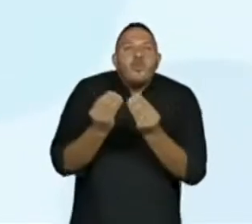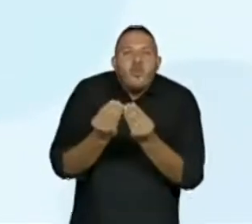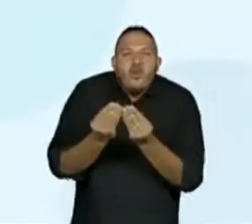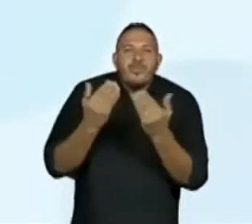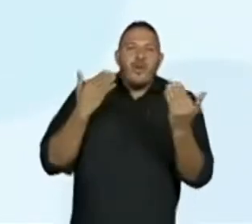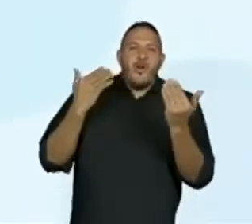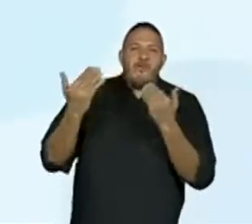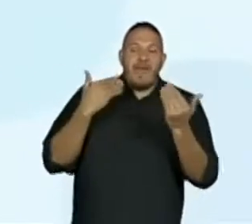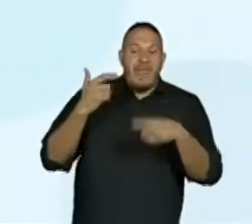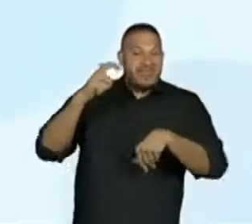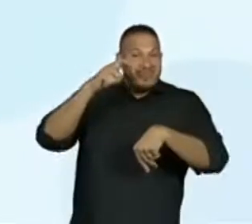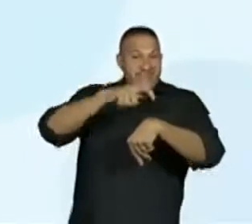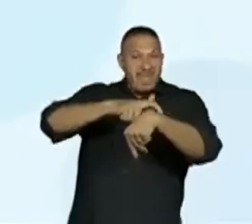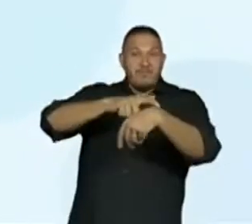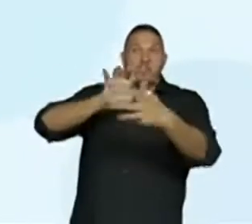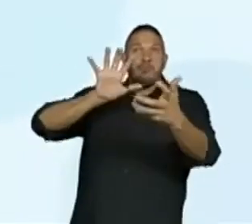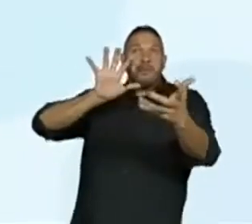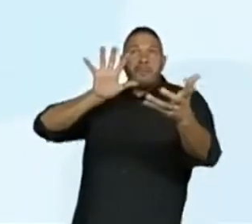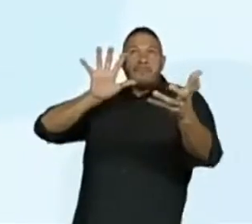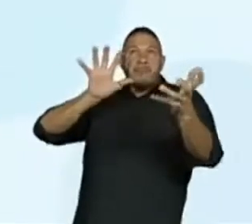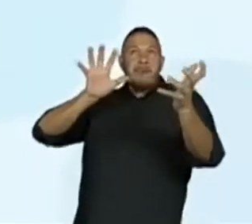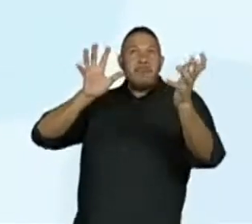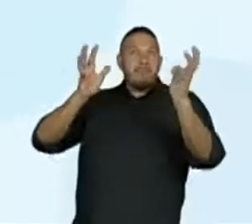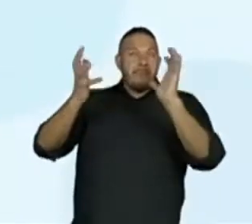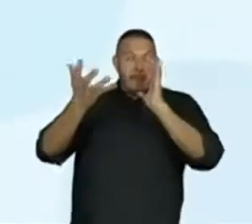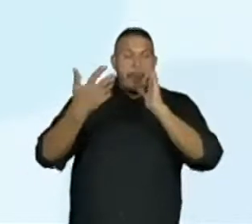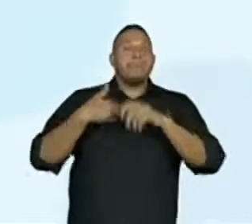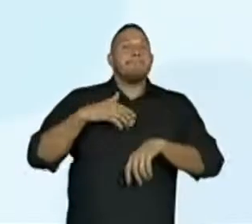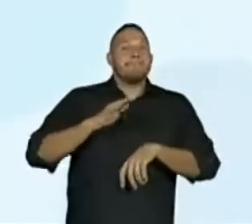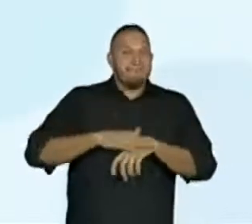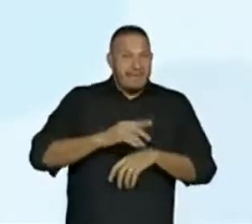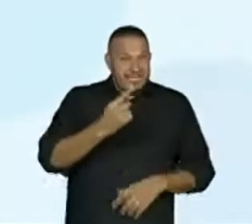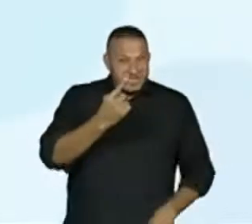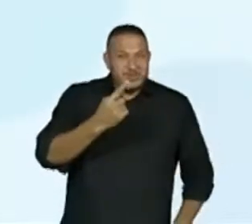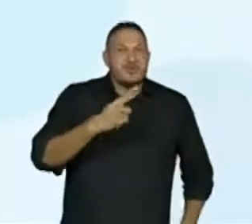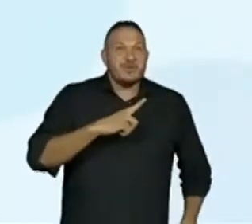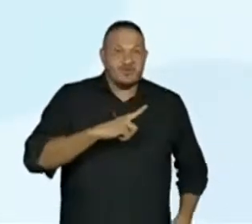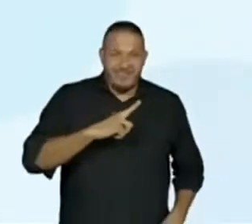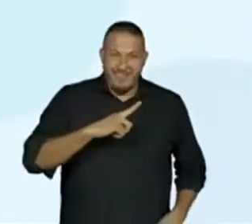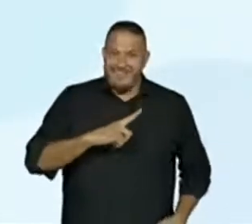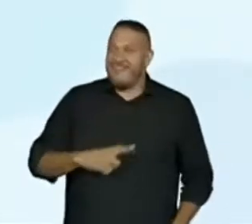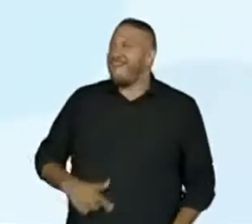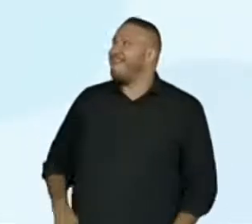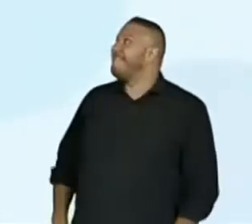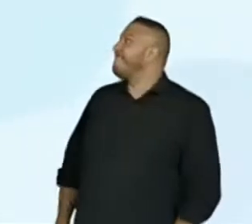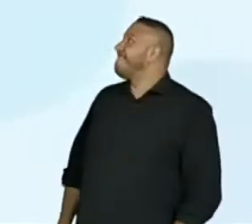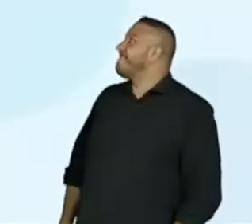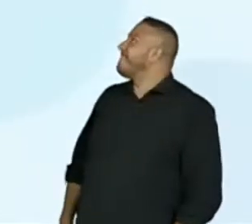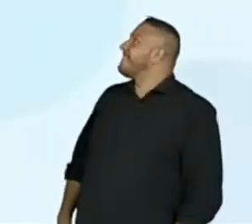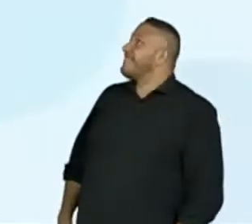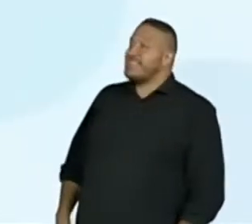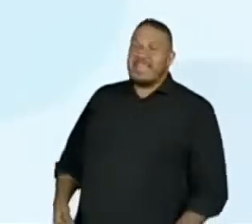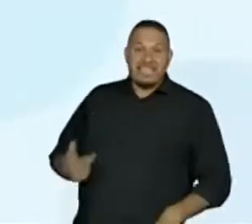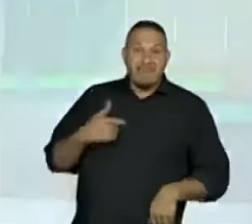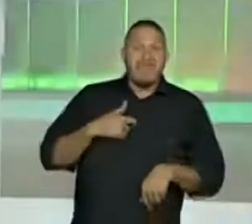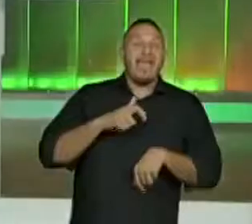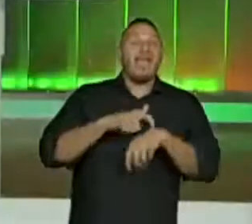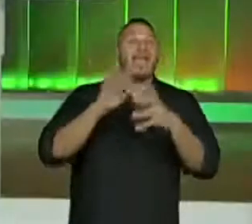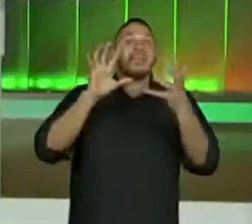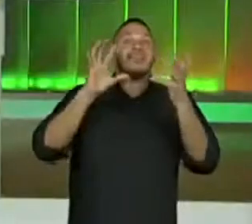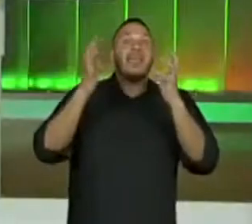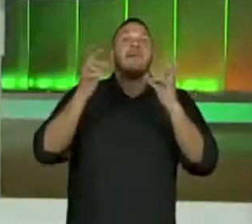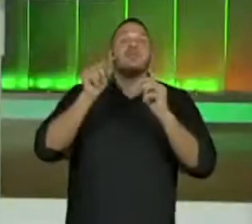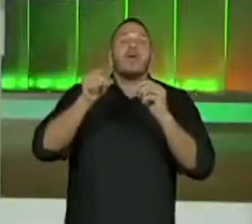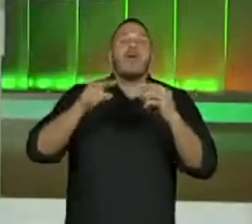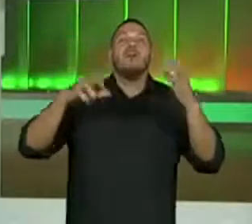passagem do tempo temos mais um mais um registro períodos de chuva não é